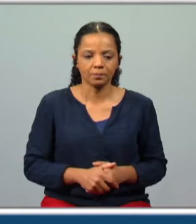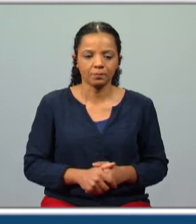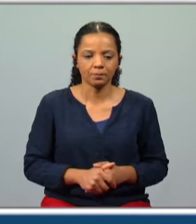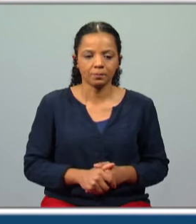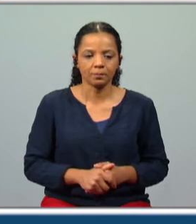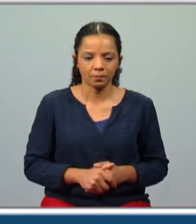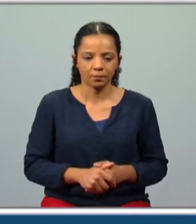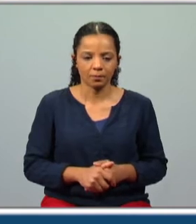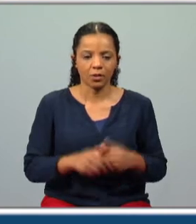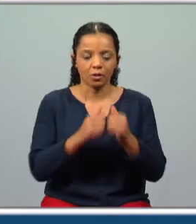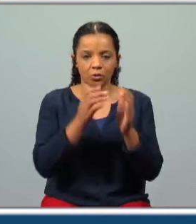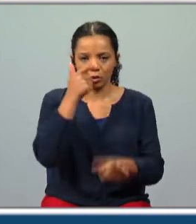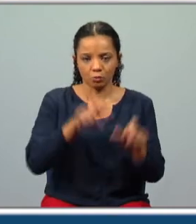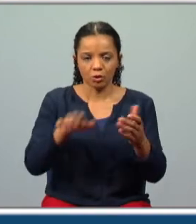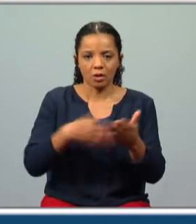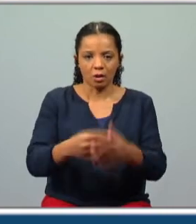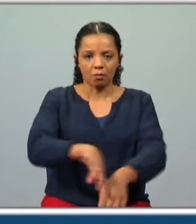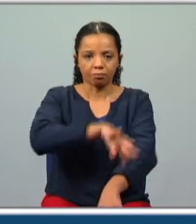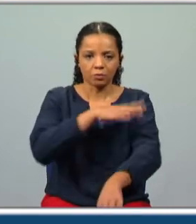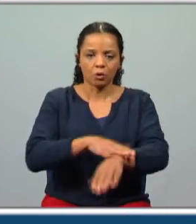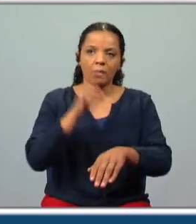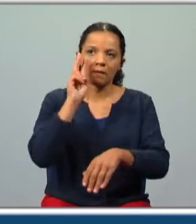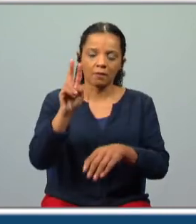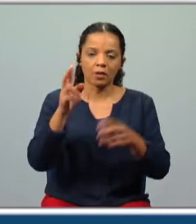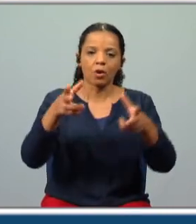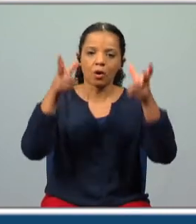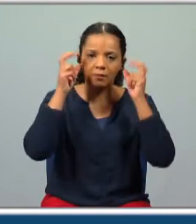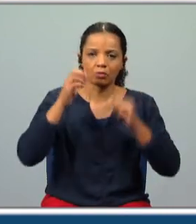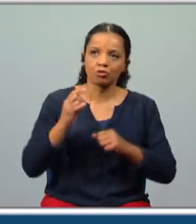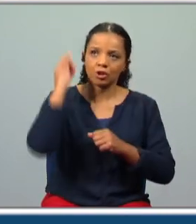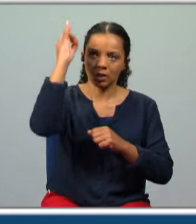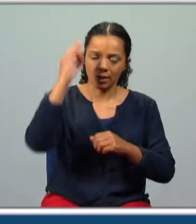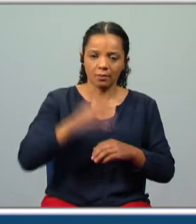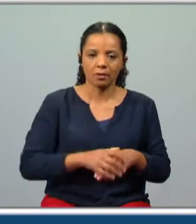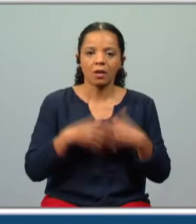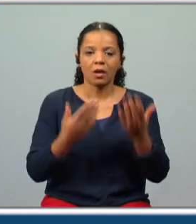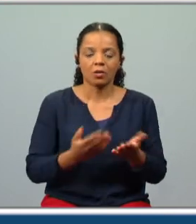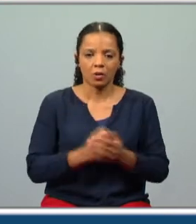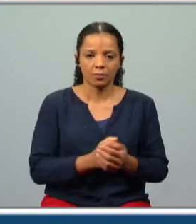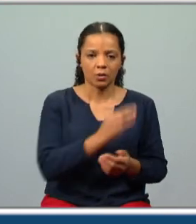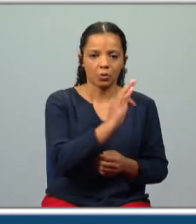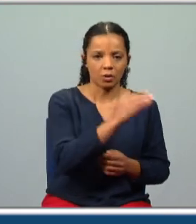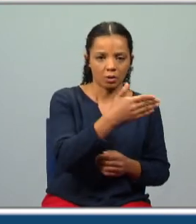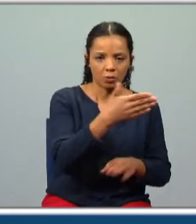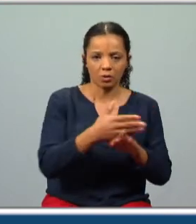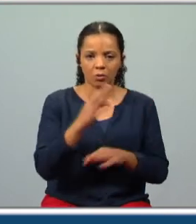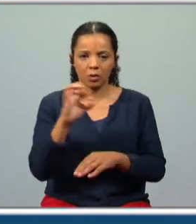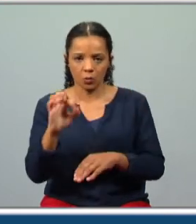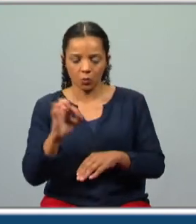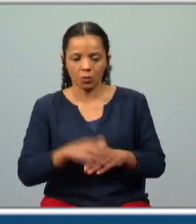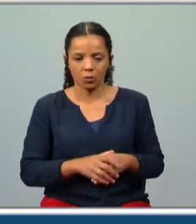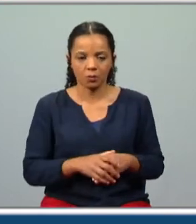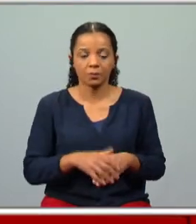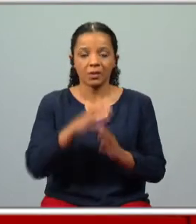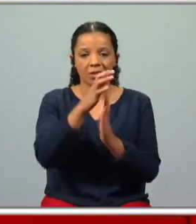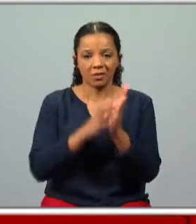profundamente toda a tripulação. E, avançando, vamos agora às distâncias 41 a 48. Se tu reparares